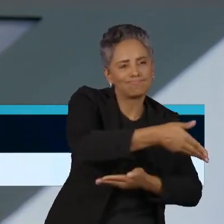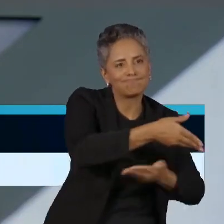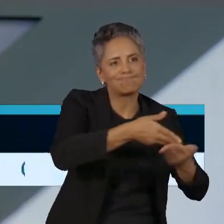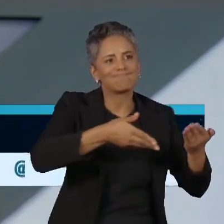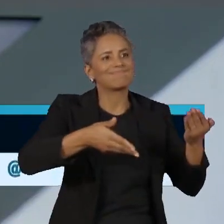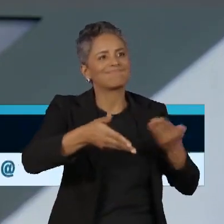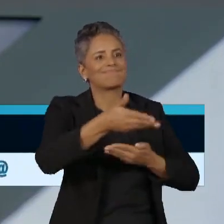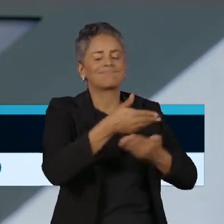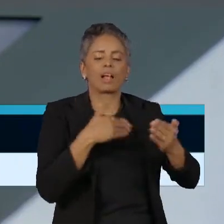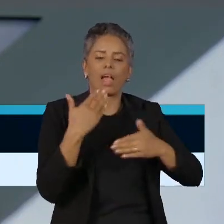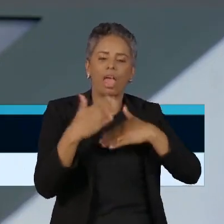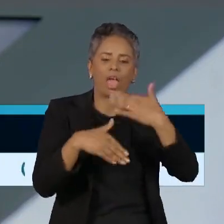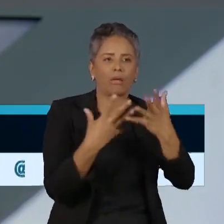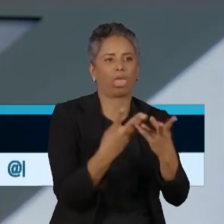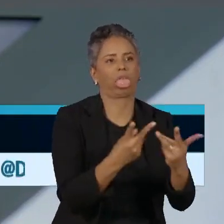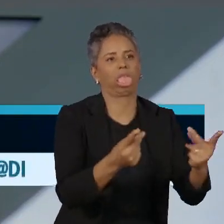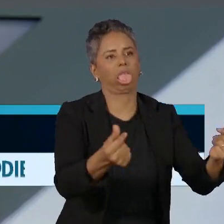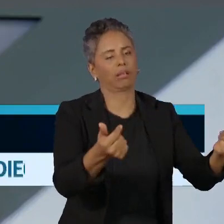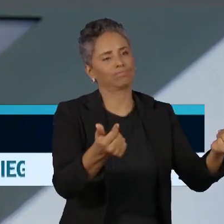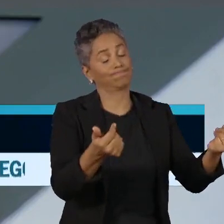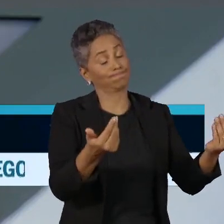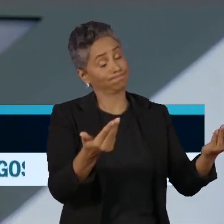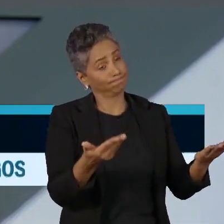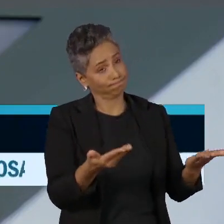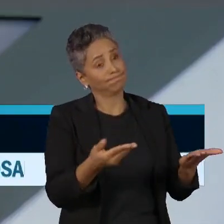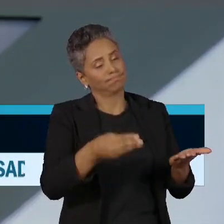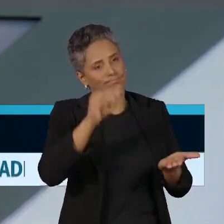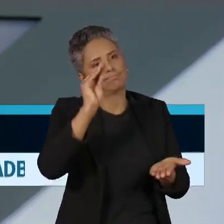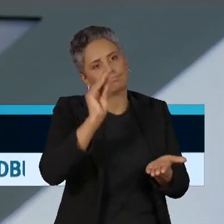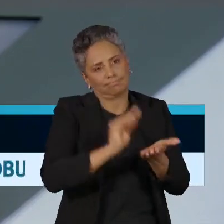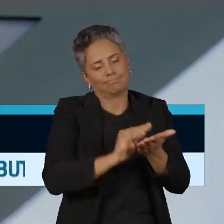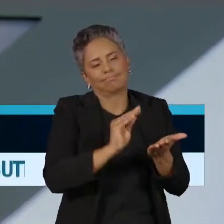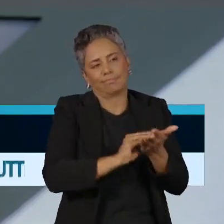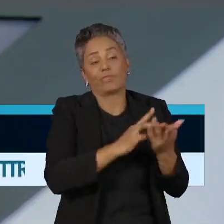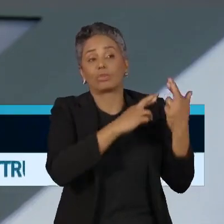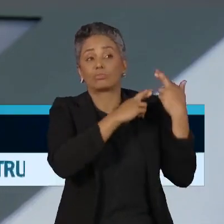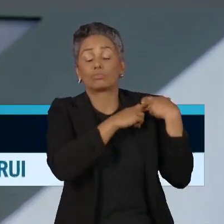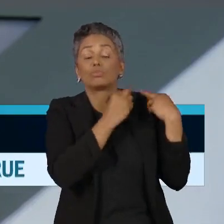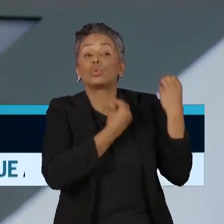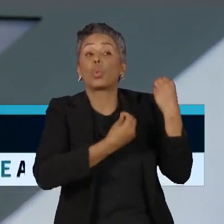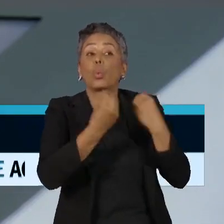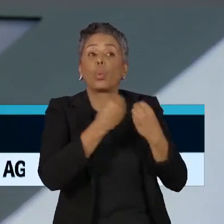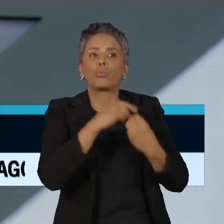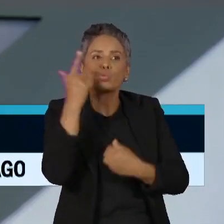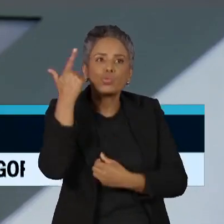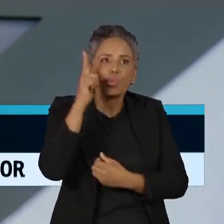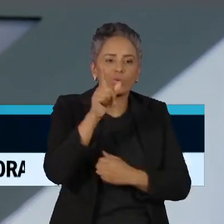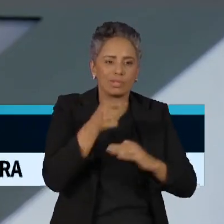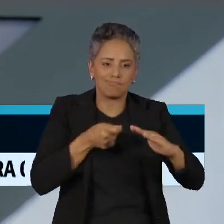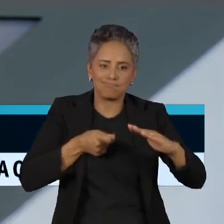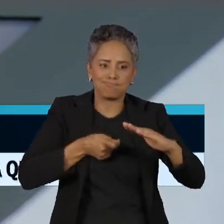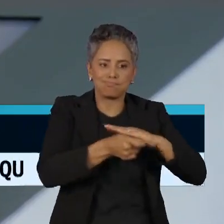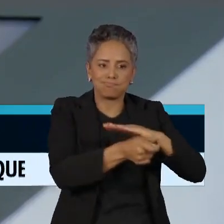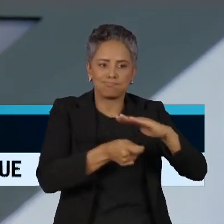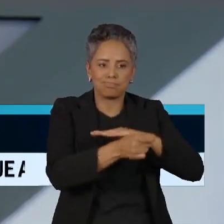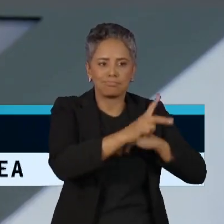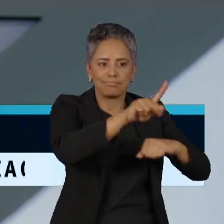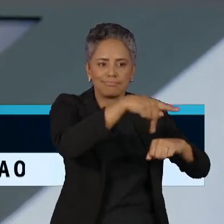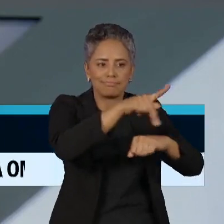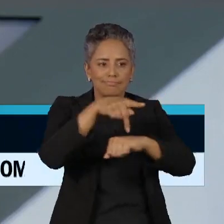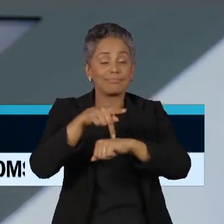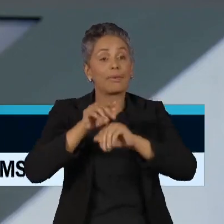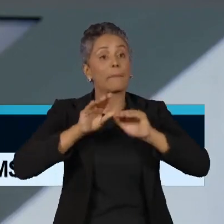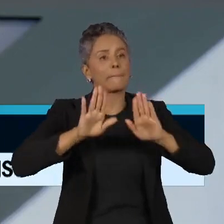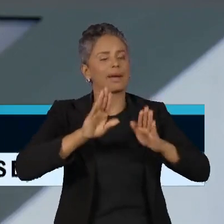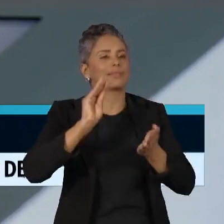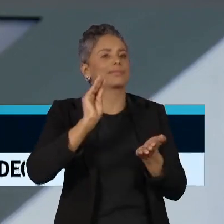Então, também é nosso dever de casa, como também é atrair investimentos, mas também é nosso dever de casa construir uma estratégia clara